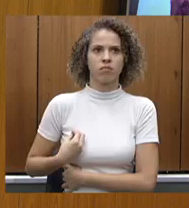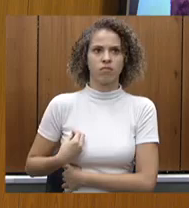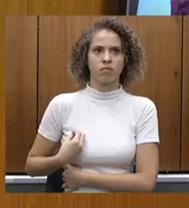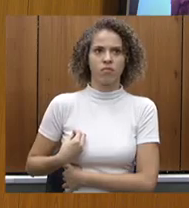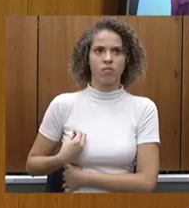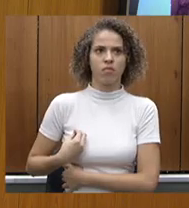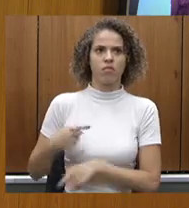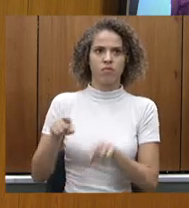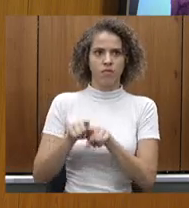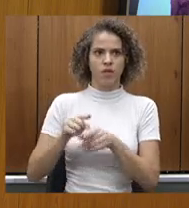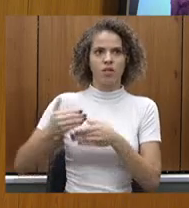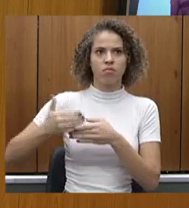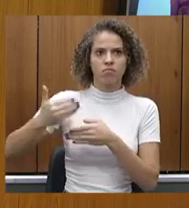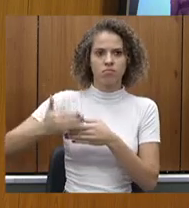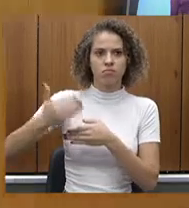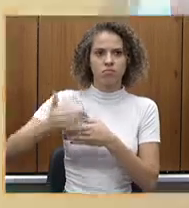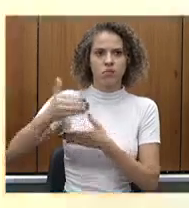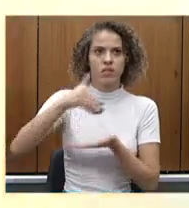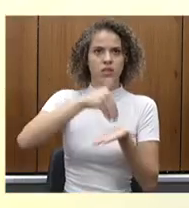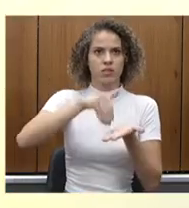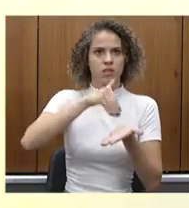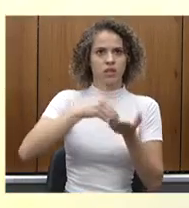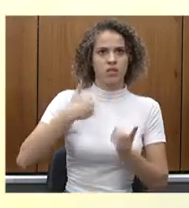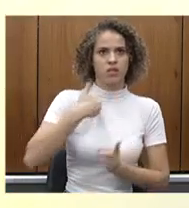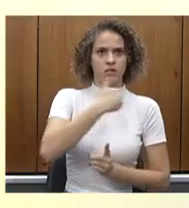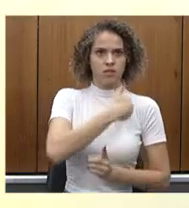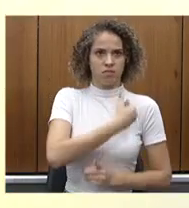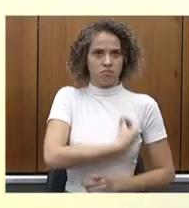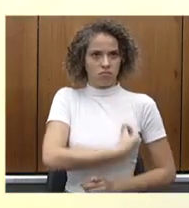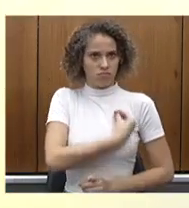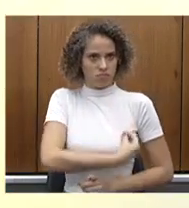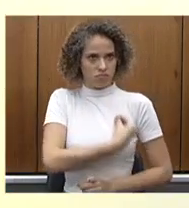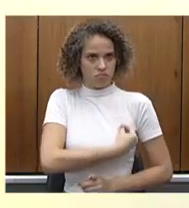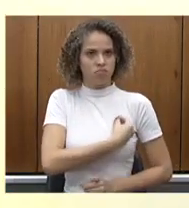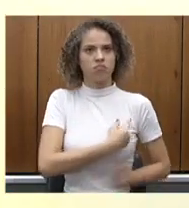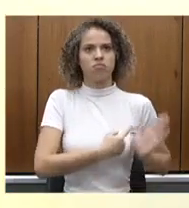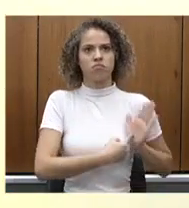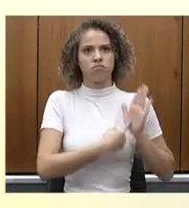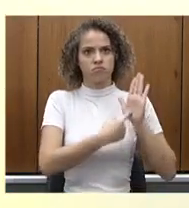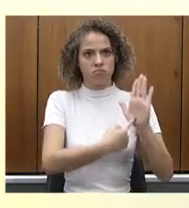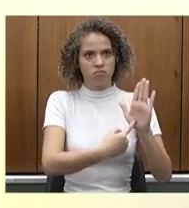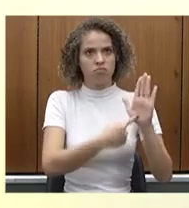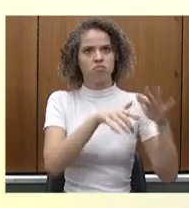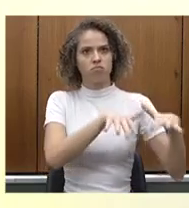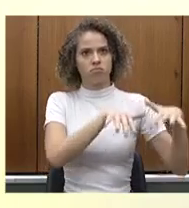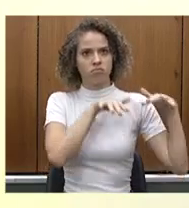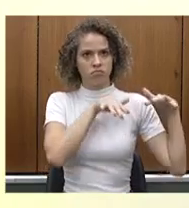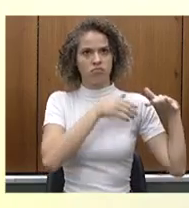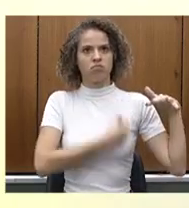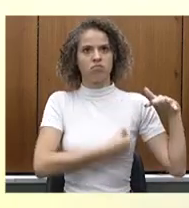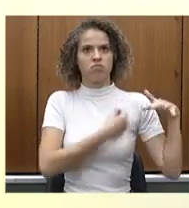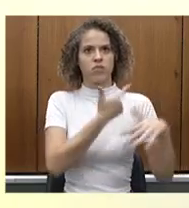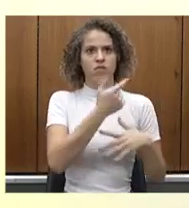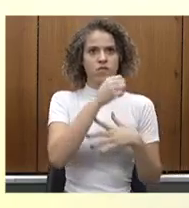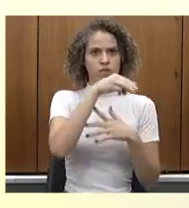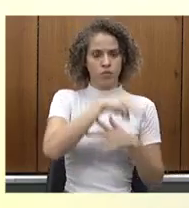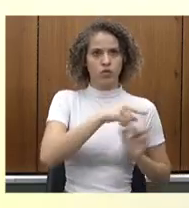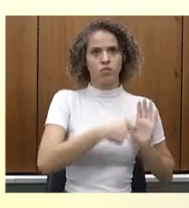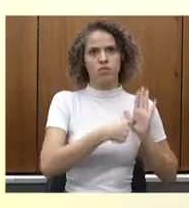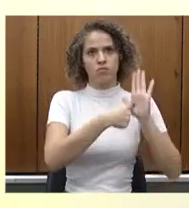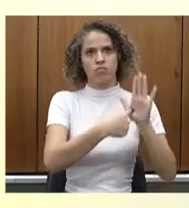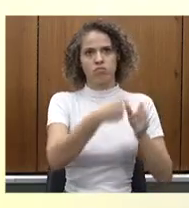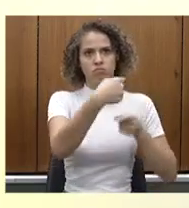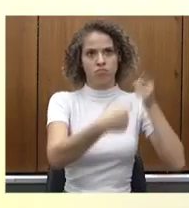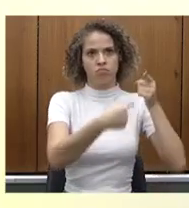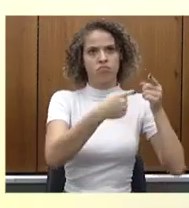ordem de fala. O secretário de Estado de Saúde, senhor Fábio Baquerê Vitor, disporá de 20 minutos para a sua exposição. Na